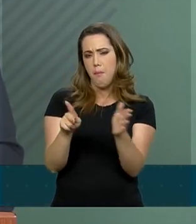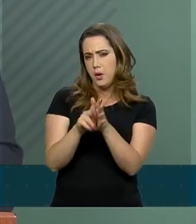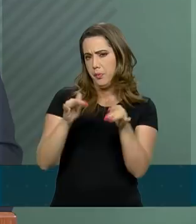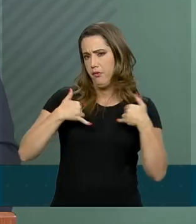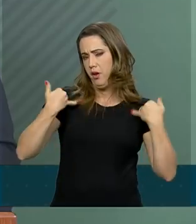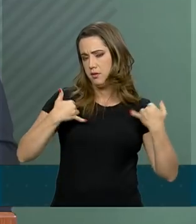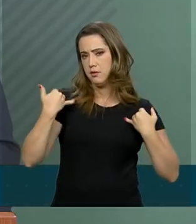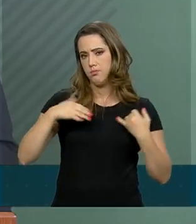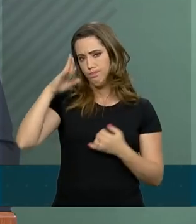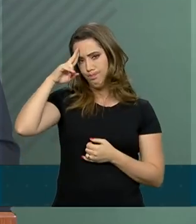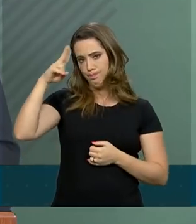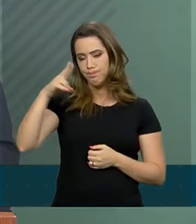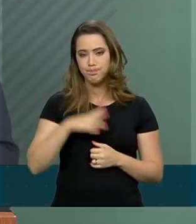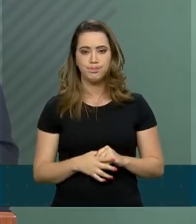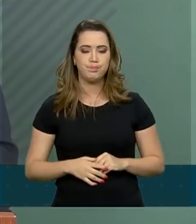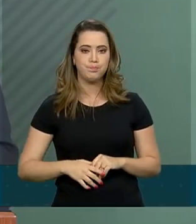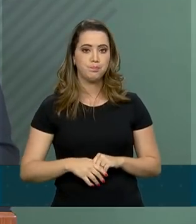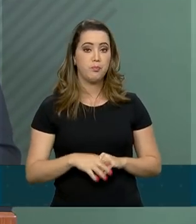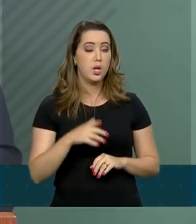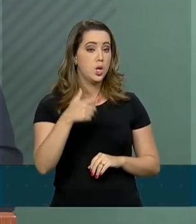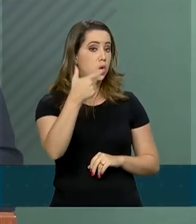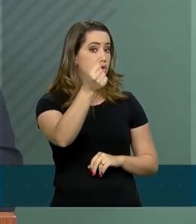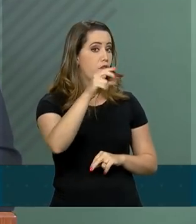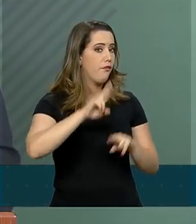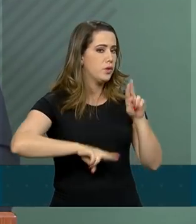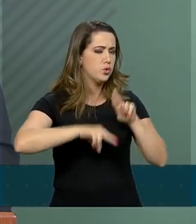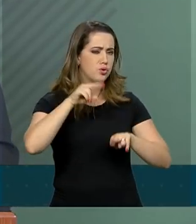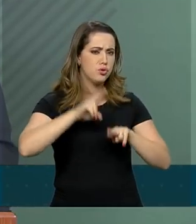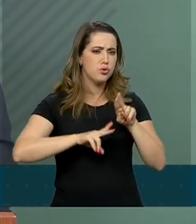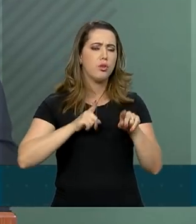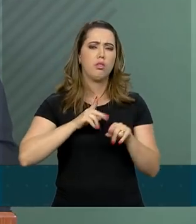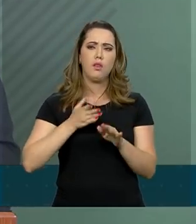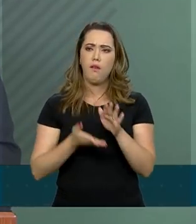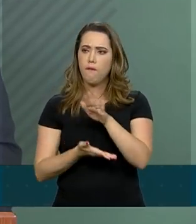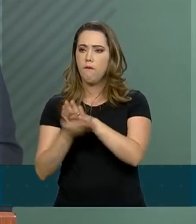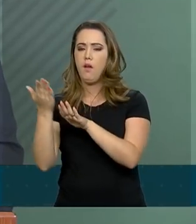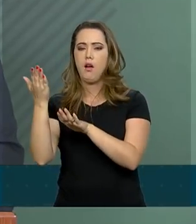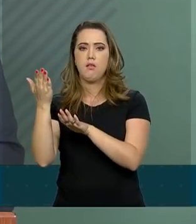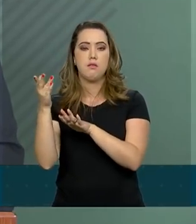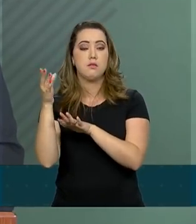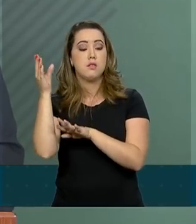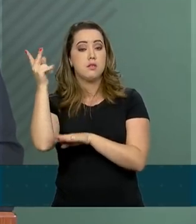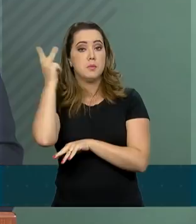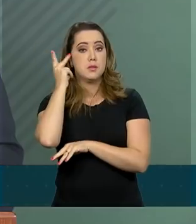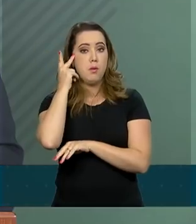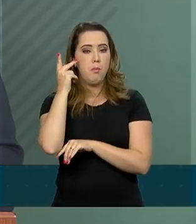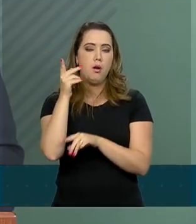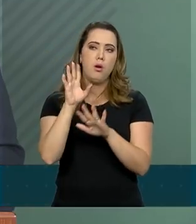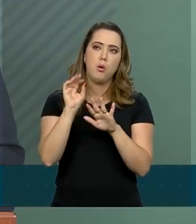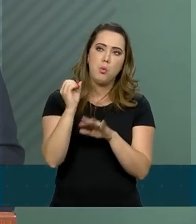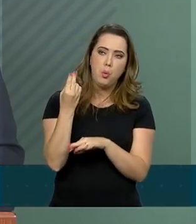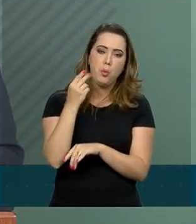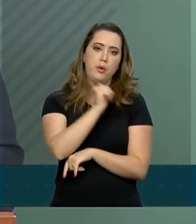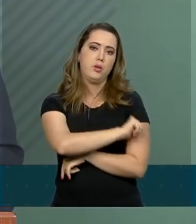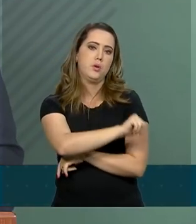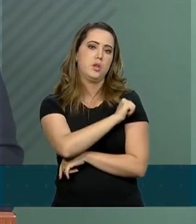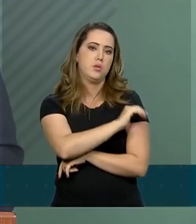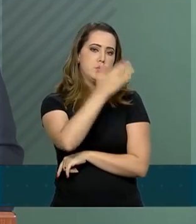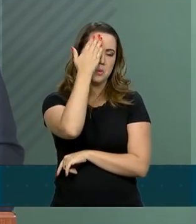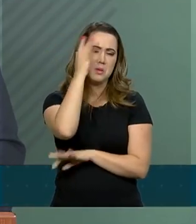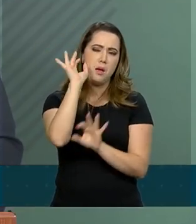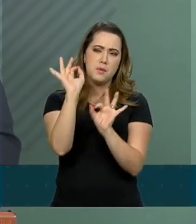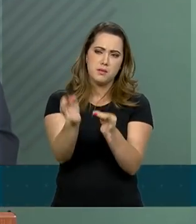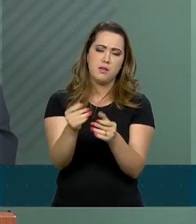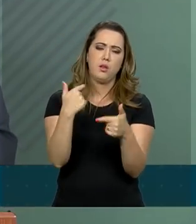de junho, uma previsão de ida a São Paulo e depois ao Rio de Janeiro, ainda sem aferição exatamente de qual